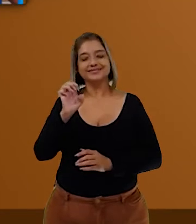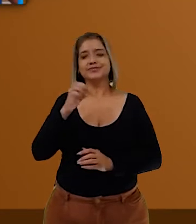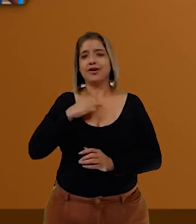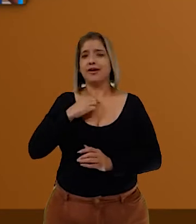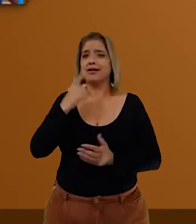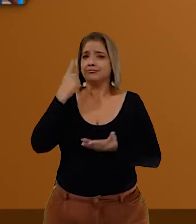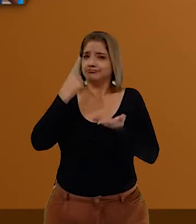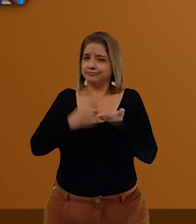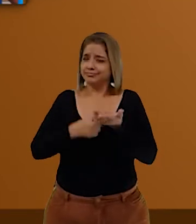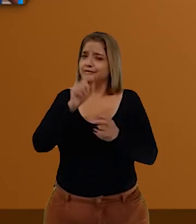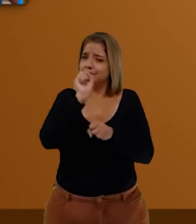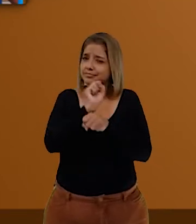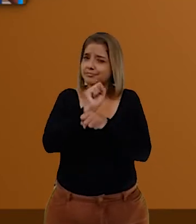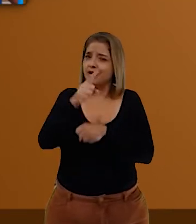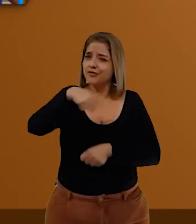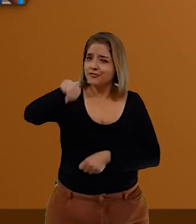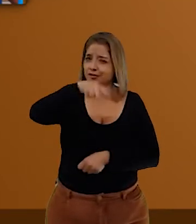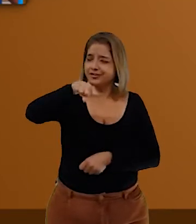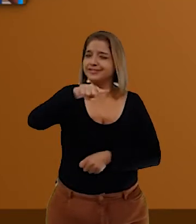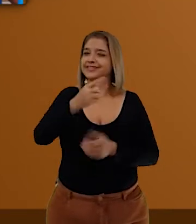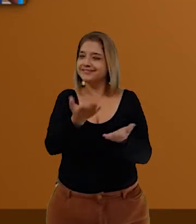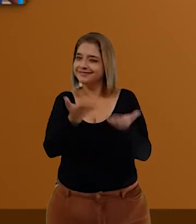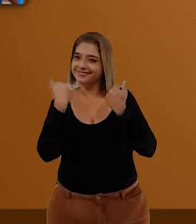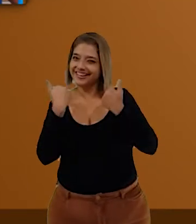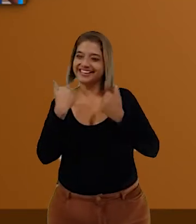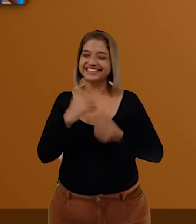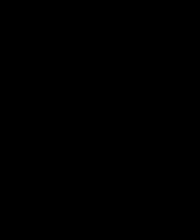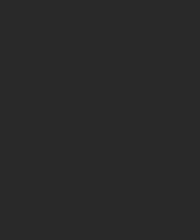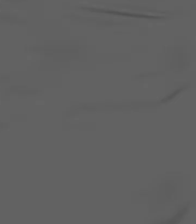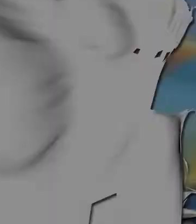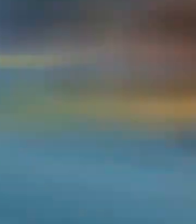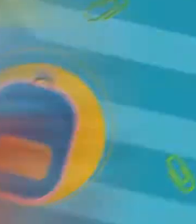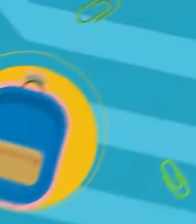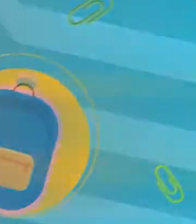Conto com a sua audiência e a sua participação. Vem comigo!